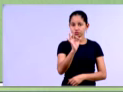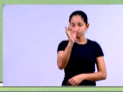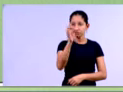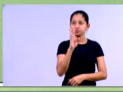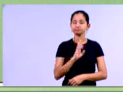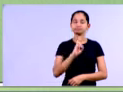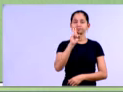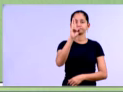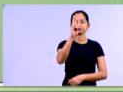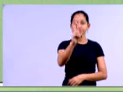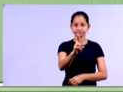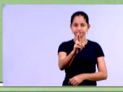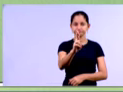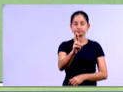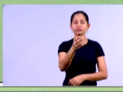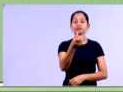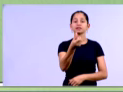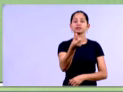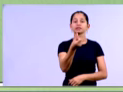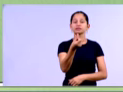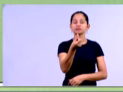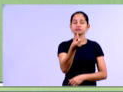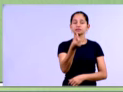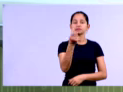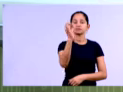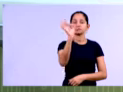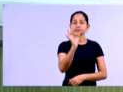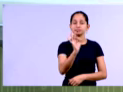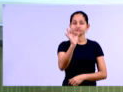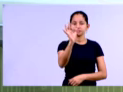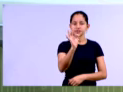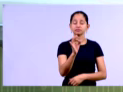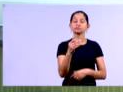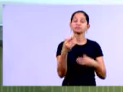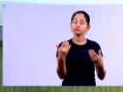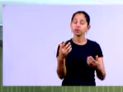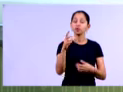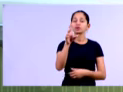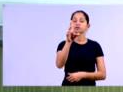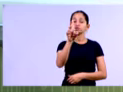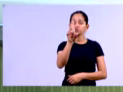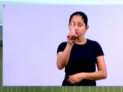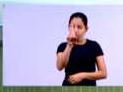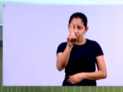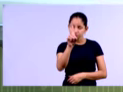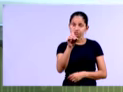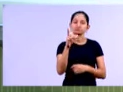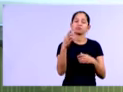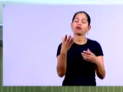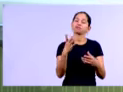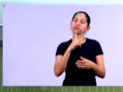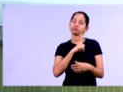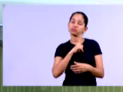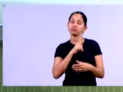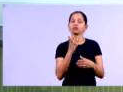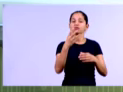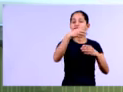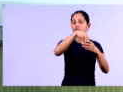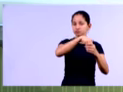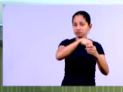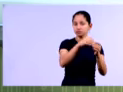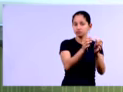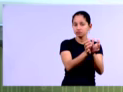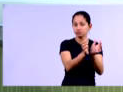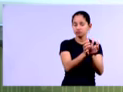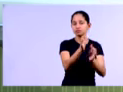Então, percebam o que com essa análise vertical? Que as disponibilidades, que é uma conta, né, do ativo, né, que